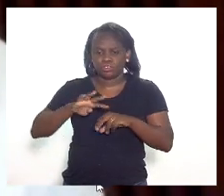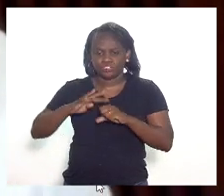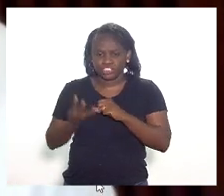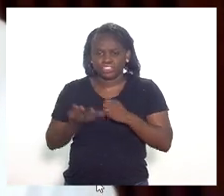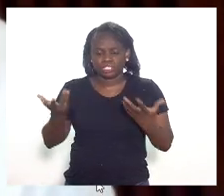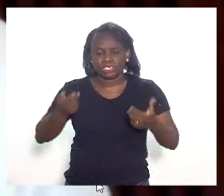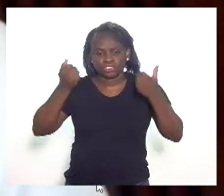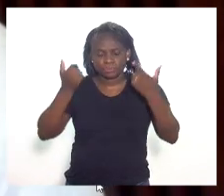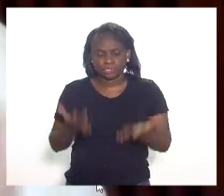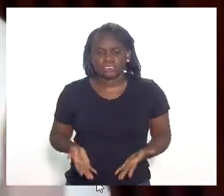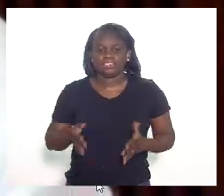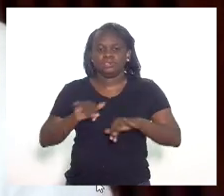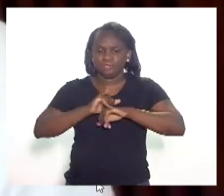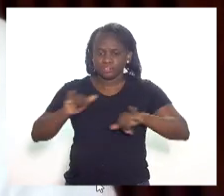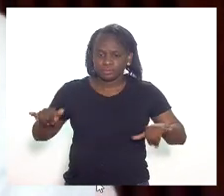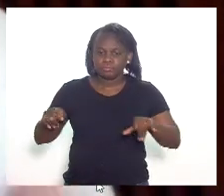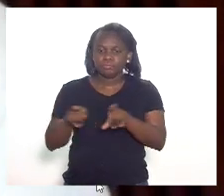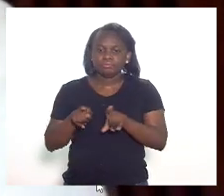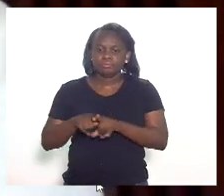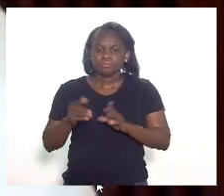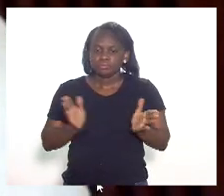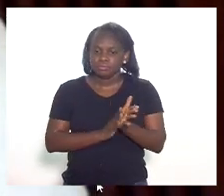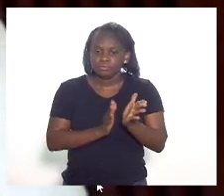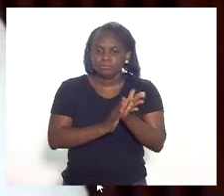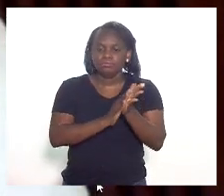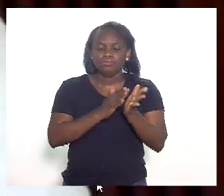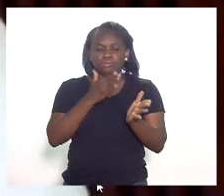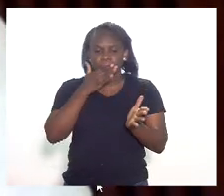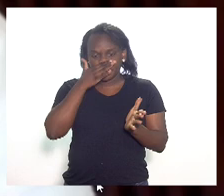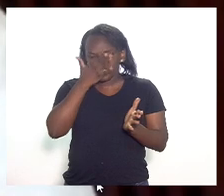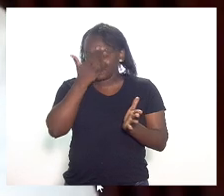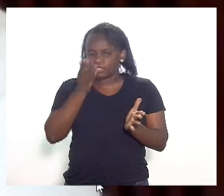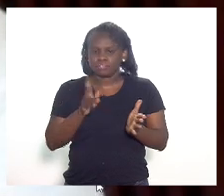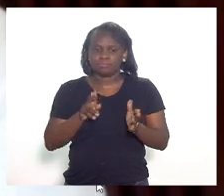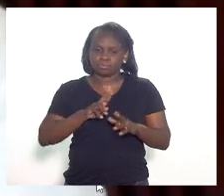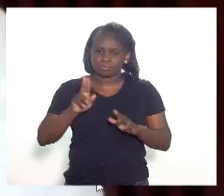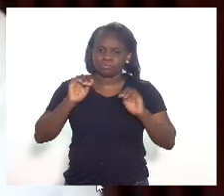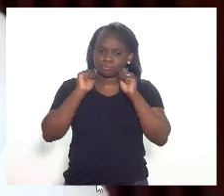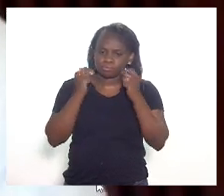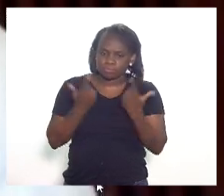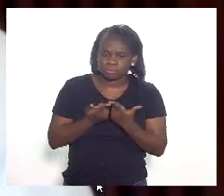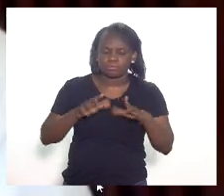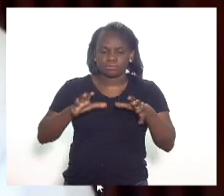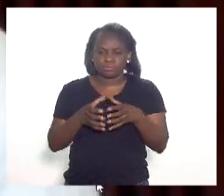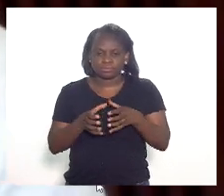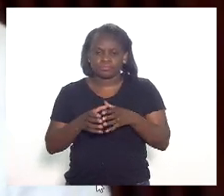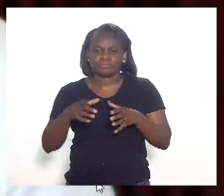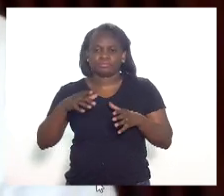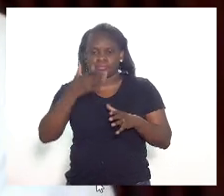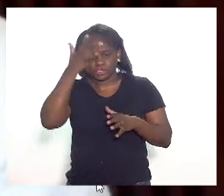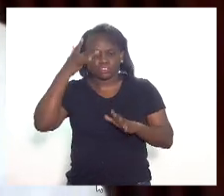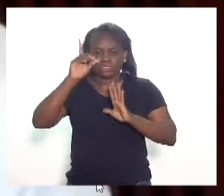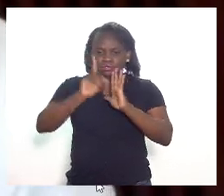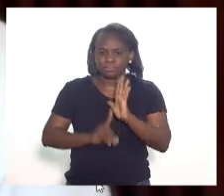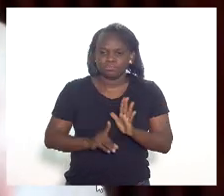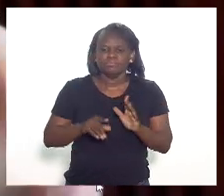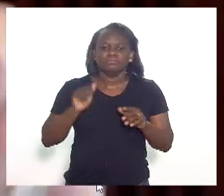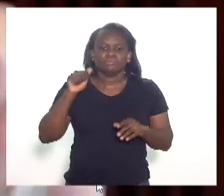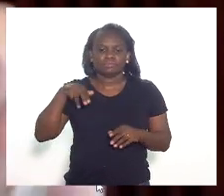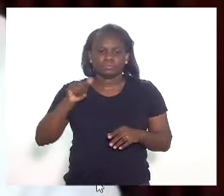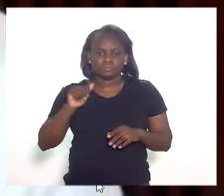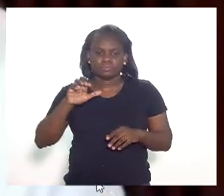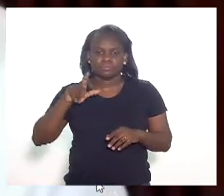fazer esse registro, uma homenagem em nome da nossa casa, da Comissão da Pessoa com Deficiência, para a Ana